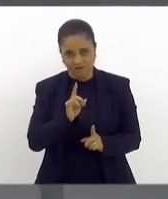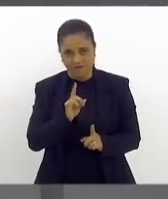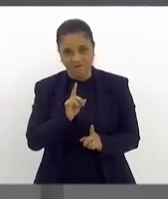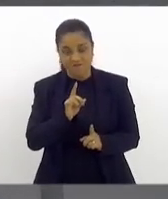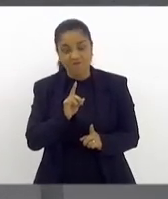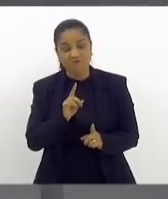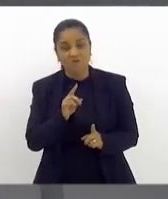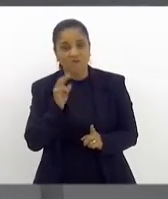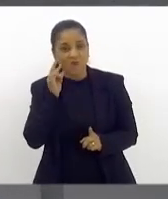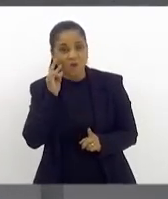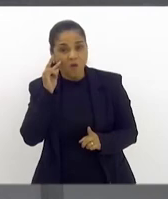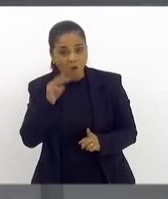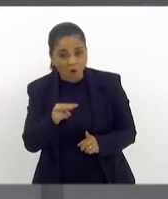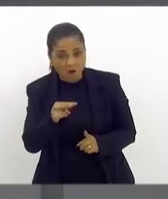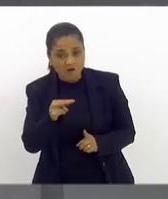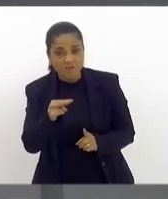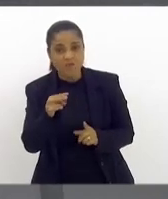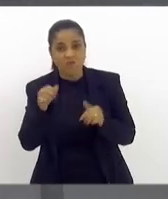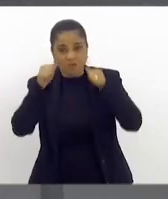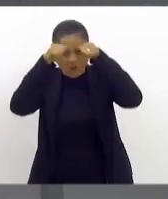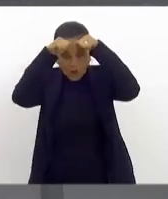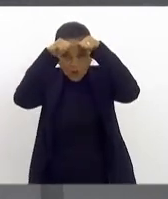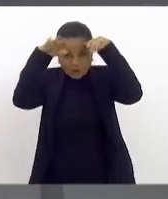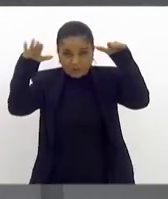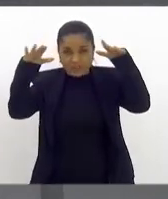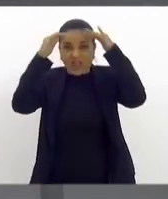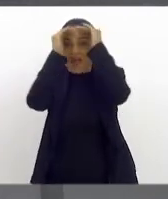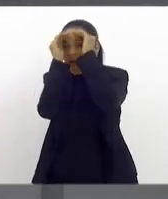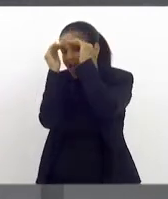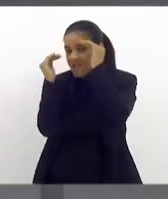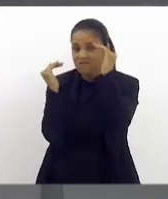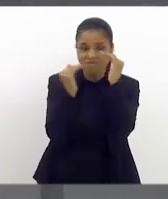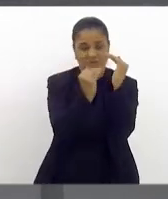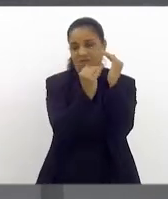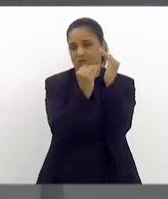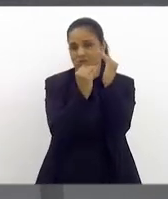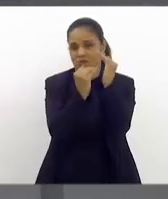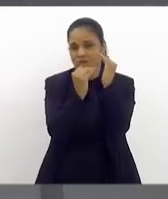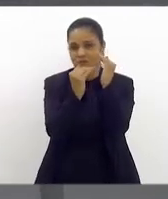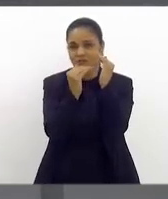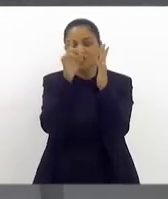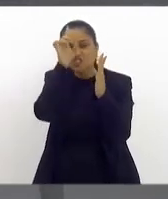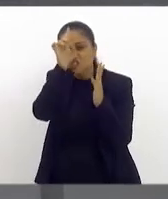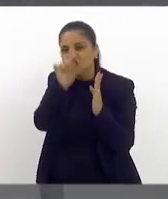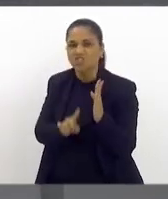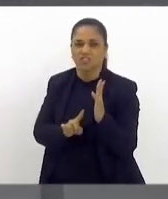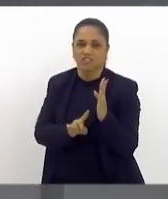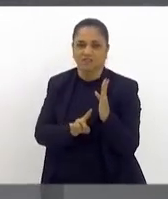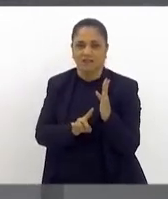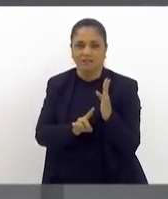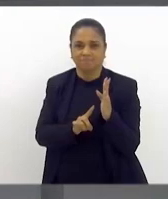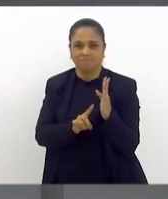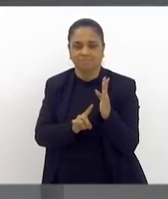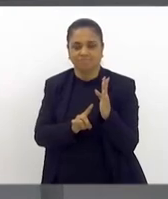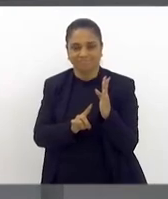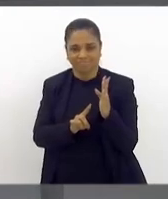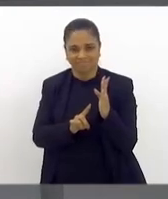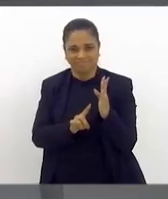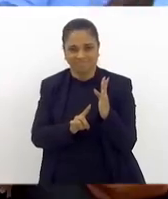Nós precisamos que olhem para os autistas com respeito, com dignidade, com classe.